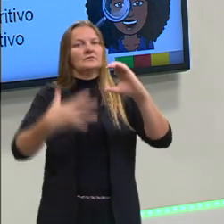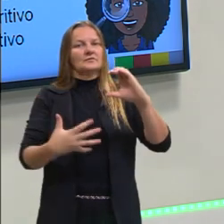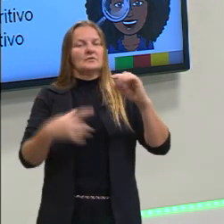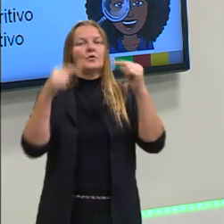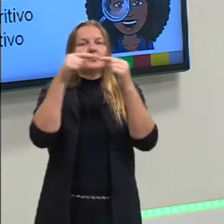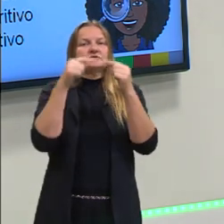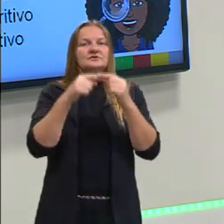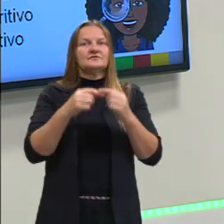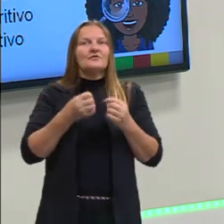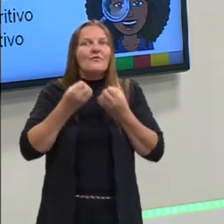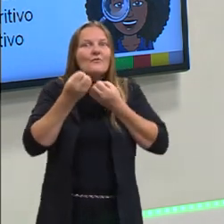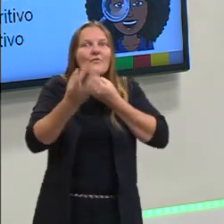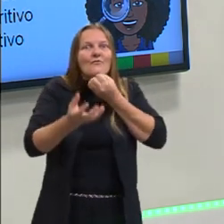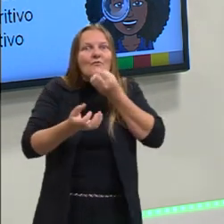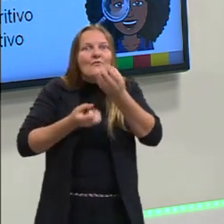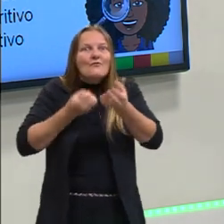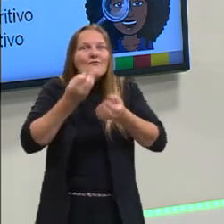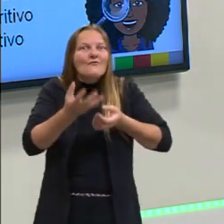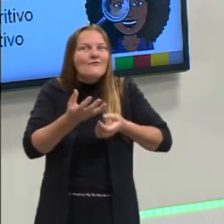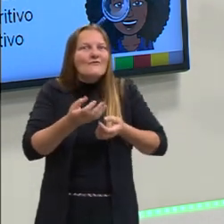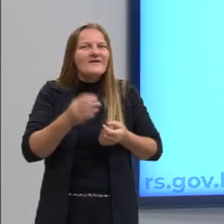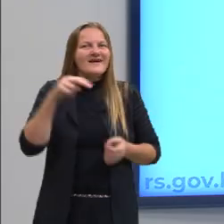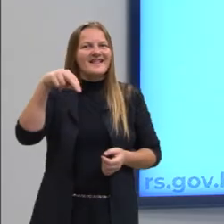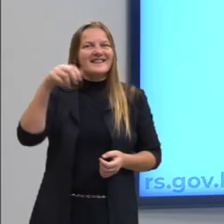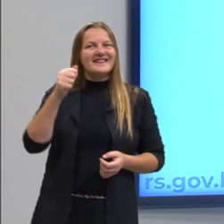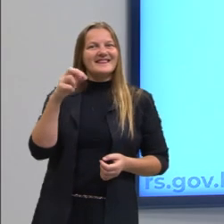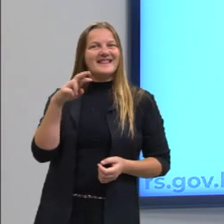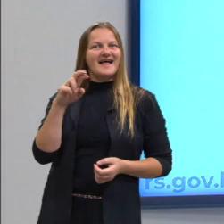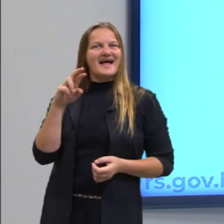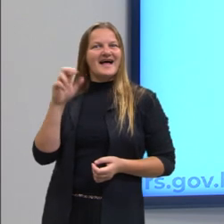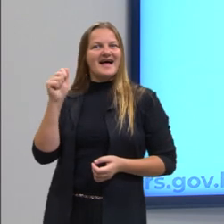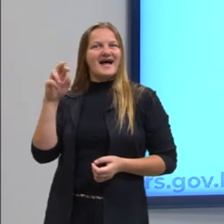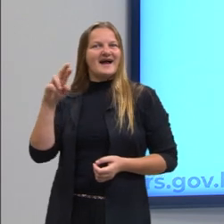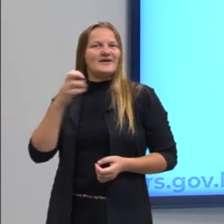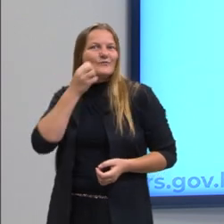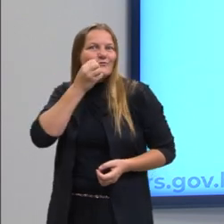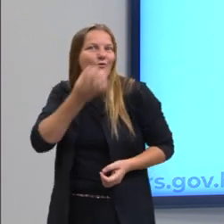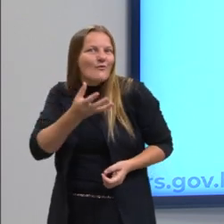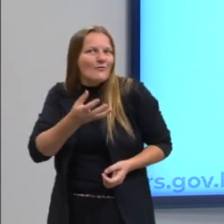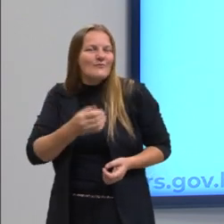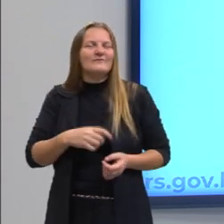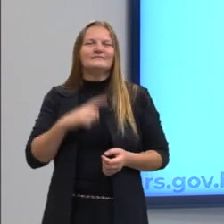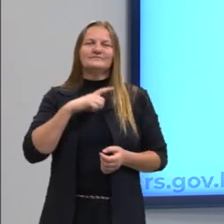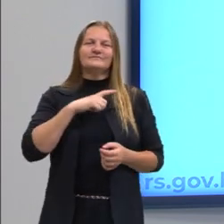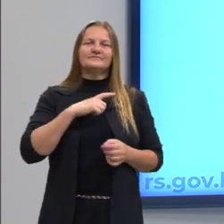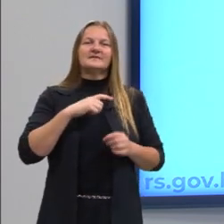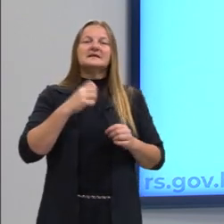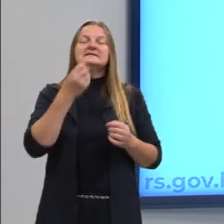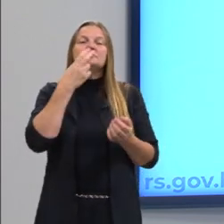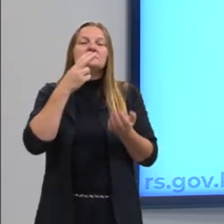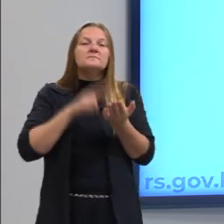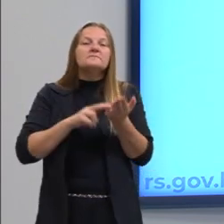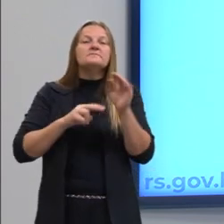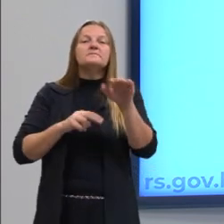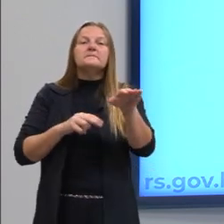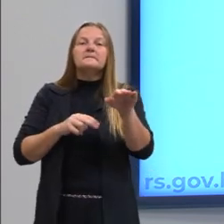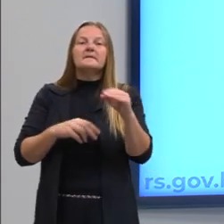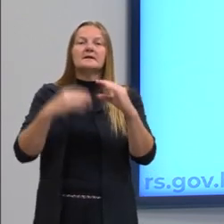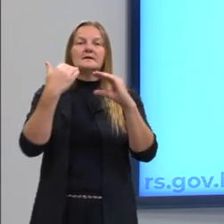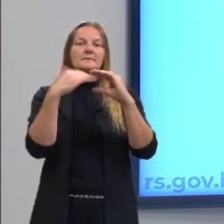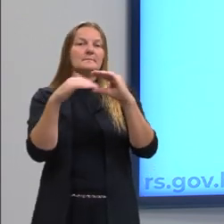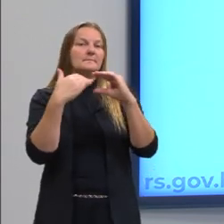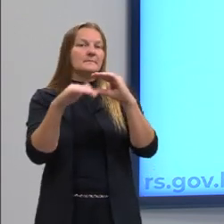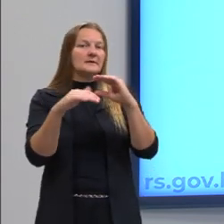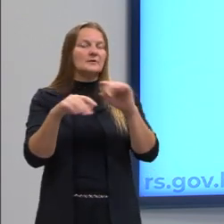de narrar alguma coisa. Se vamos falar das cartas, dos e-mails,